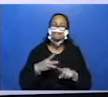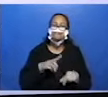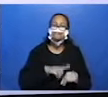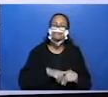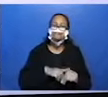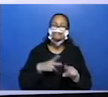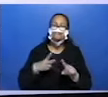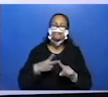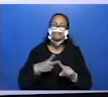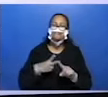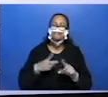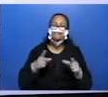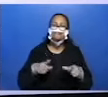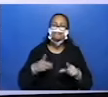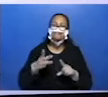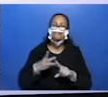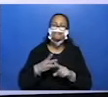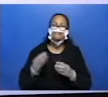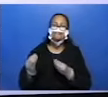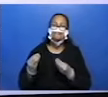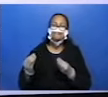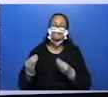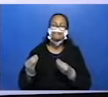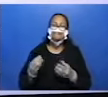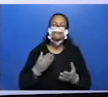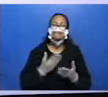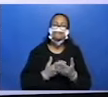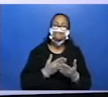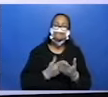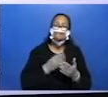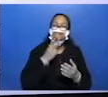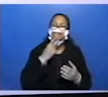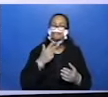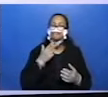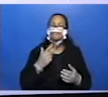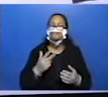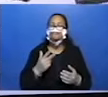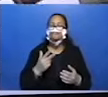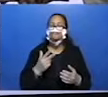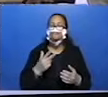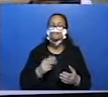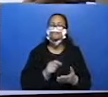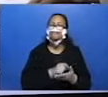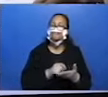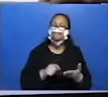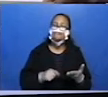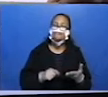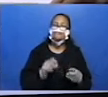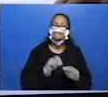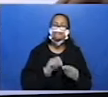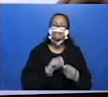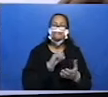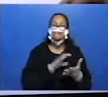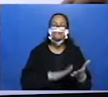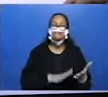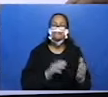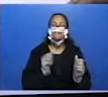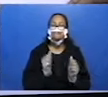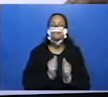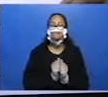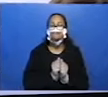Agora, nós falamos sobre o estudar a língua. Falamos sobre o ortografar. Fizemos exercícios juntos.